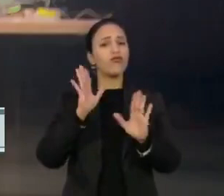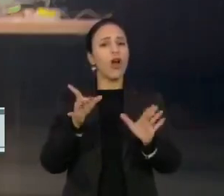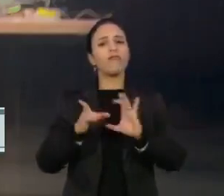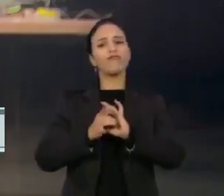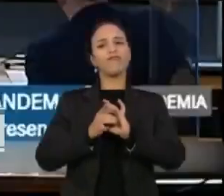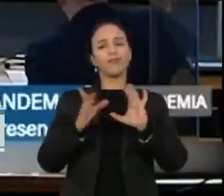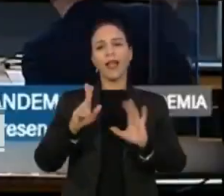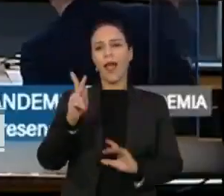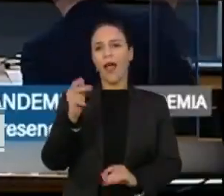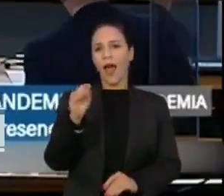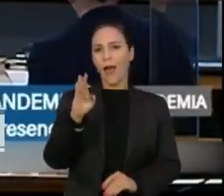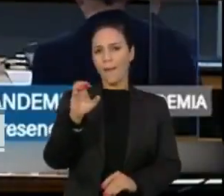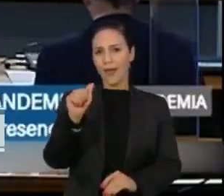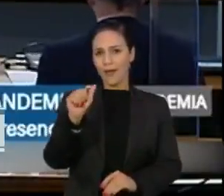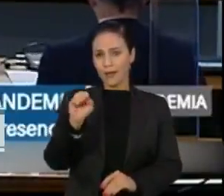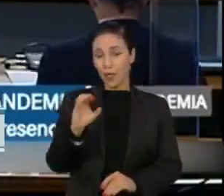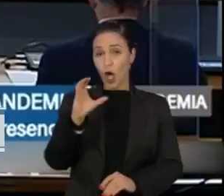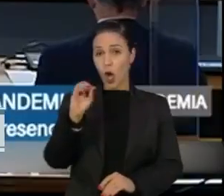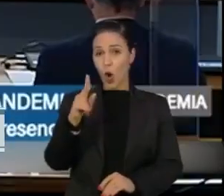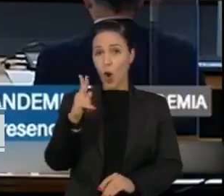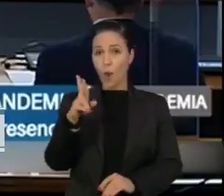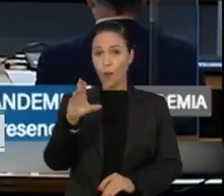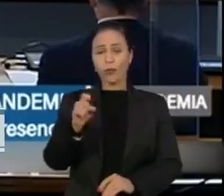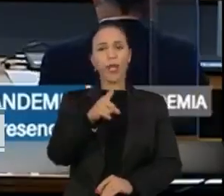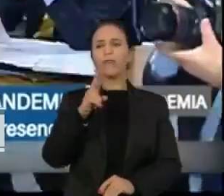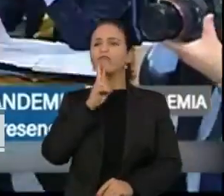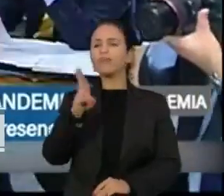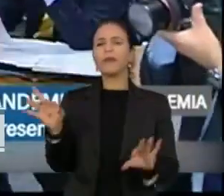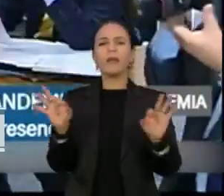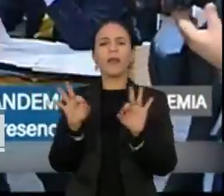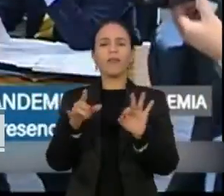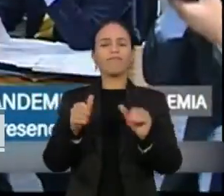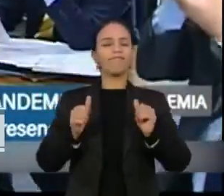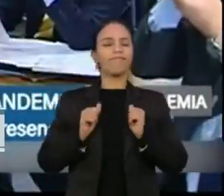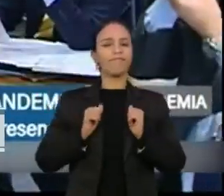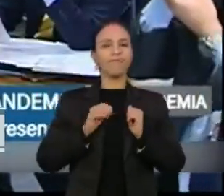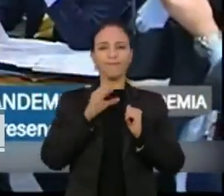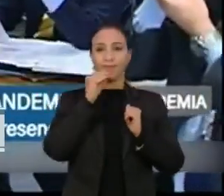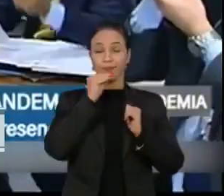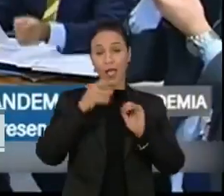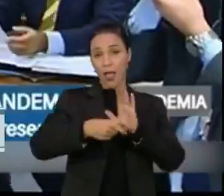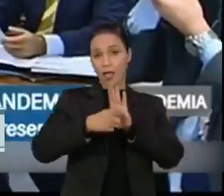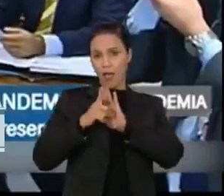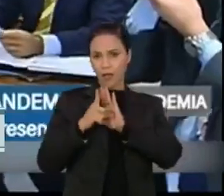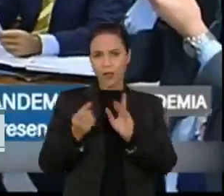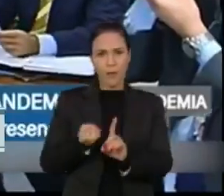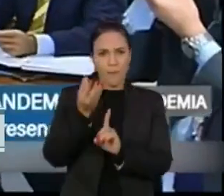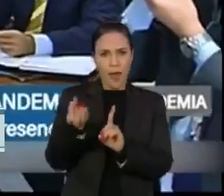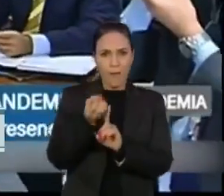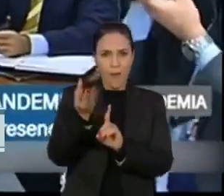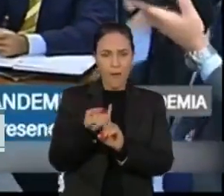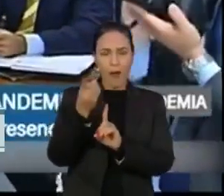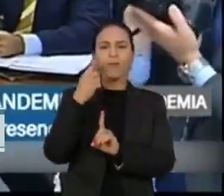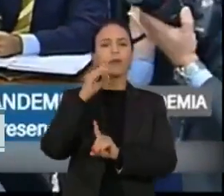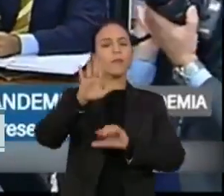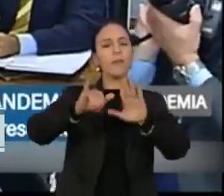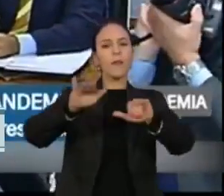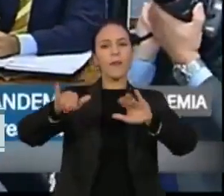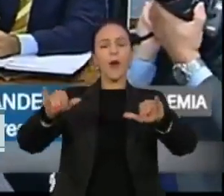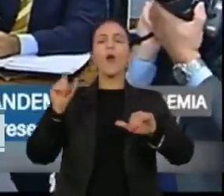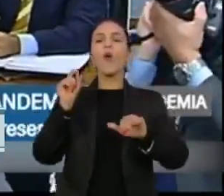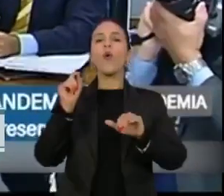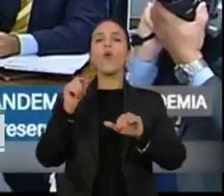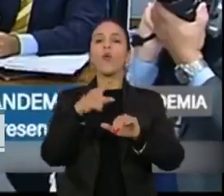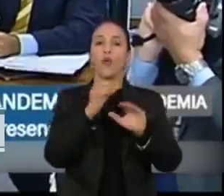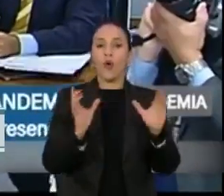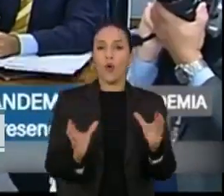senadores. Antes do depoimento, os senadores aprovaram a convocação de suspeitos de integrarem